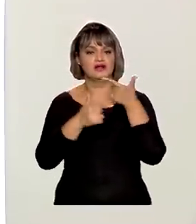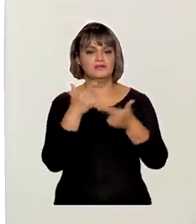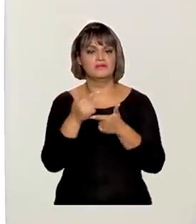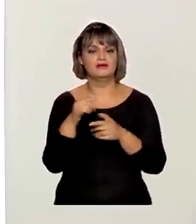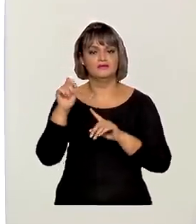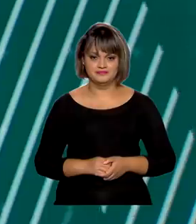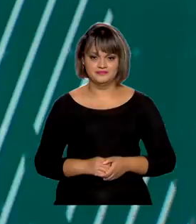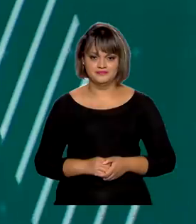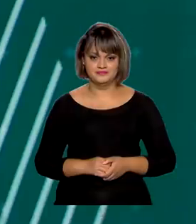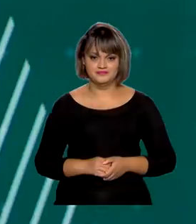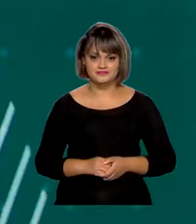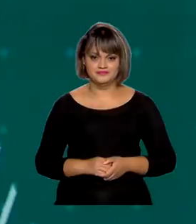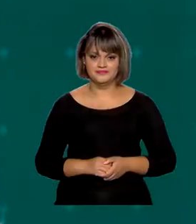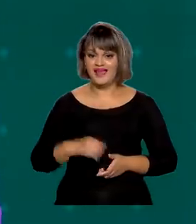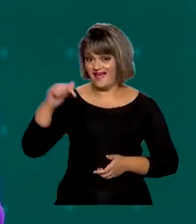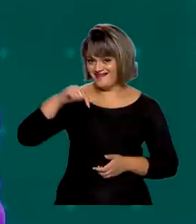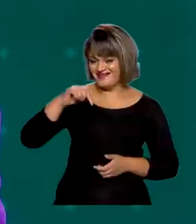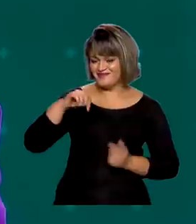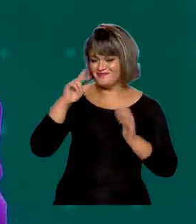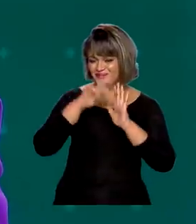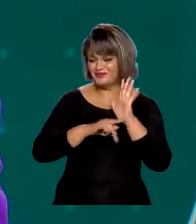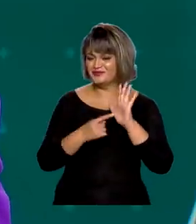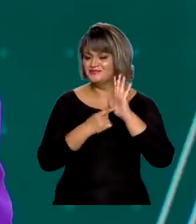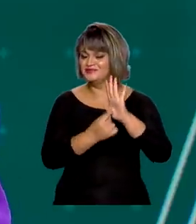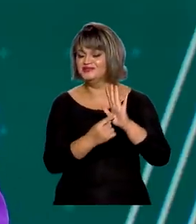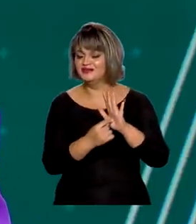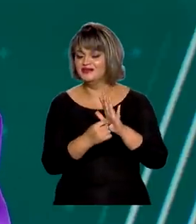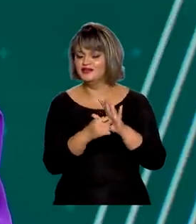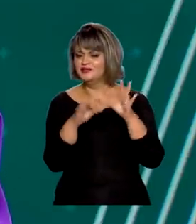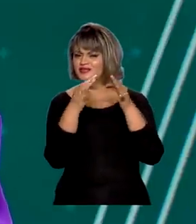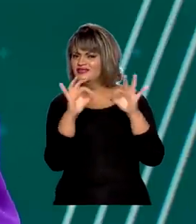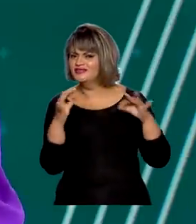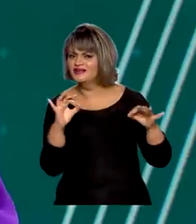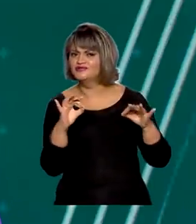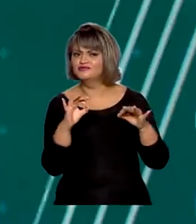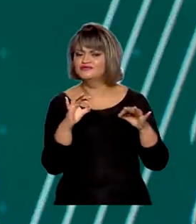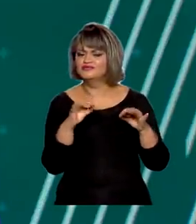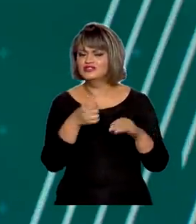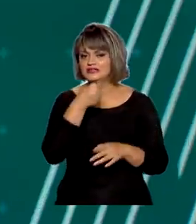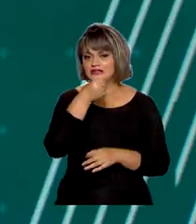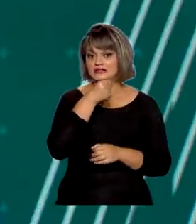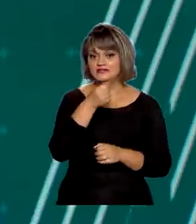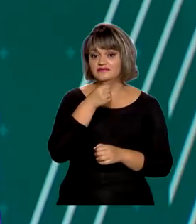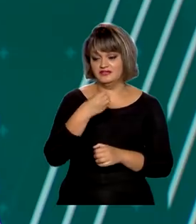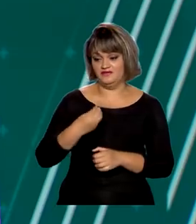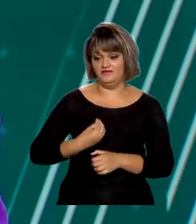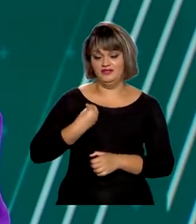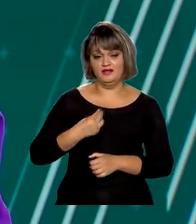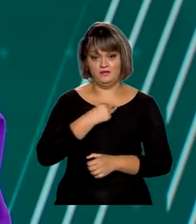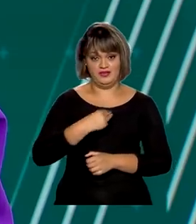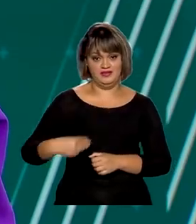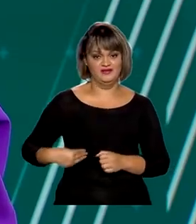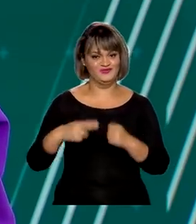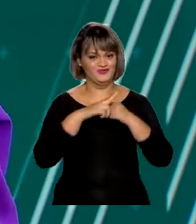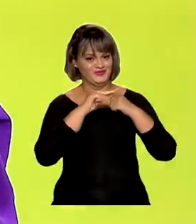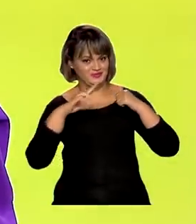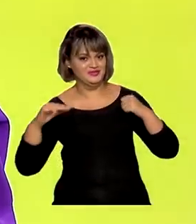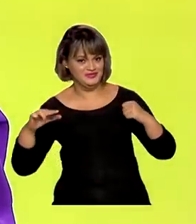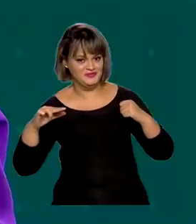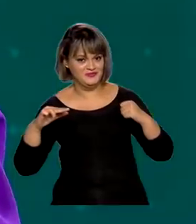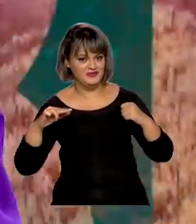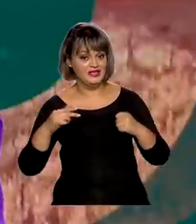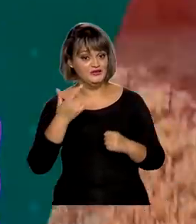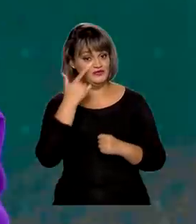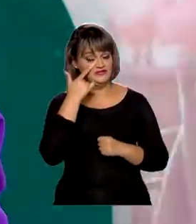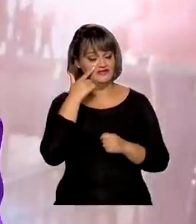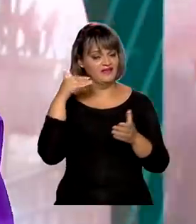outubro. O Brasil em Dia está exibindo os principais trechos das entrevistas de ministros ao programa de rádio A Voz do